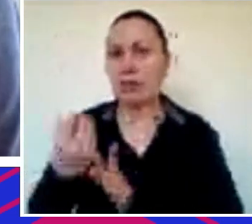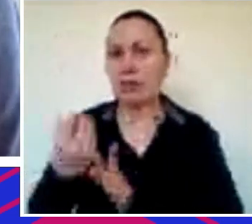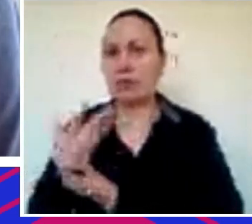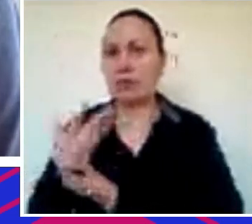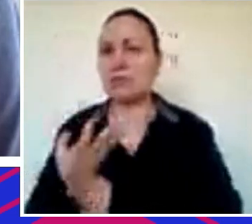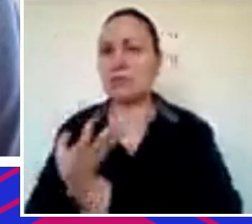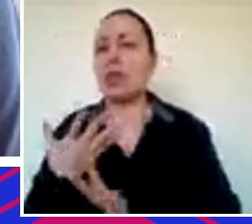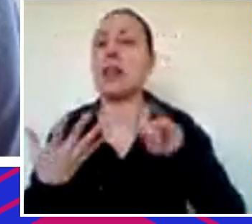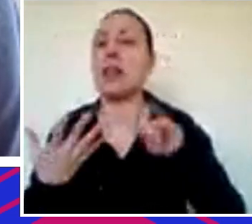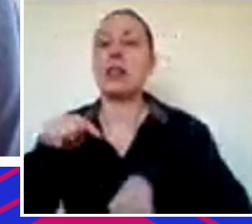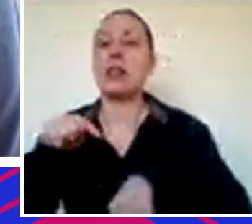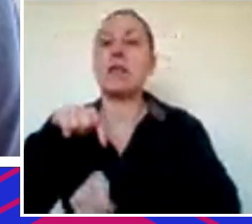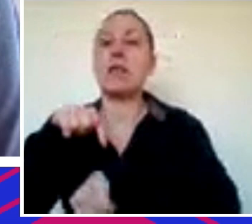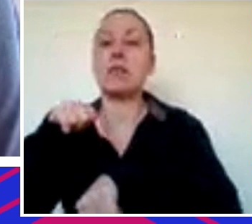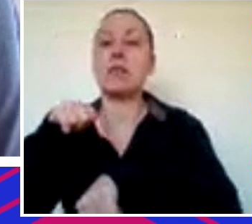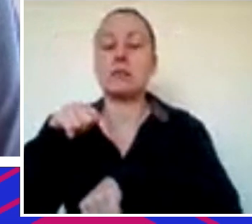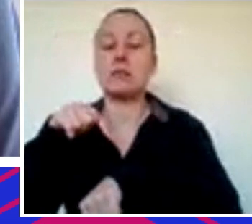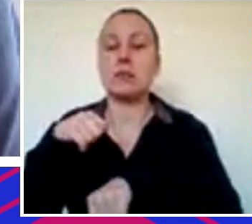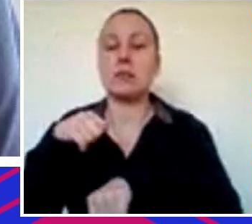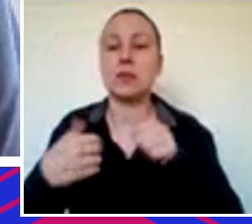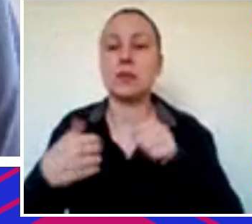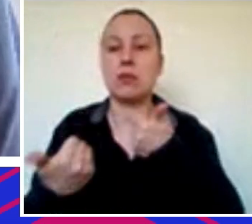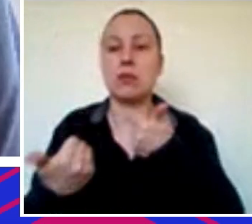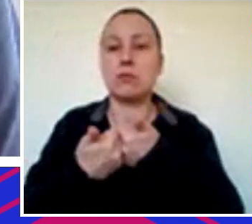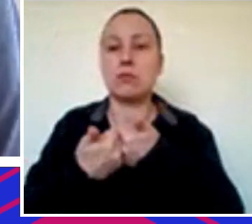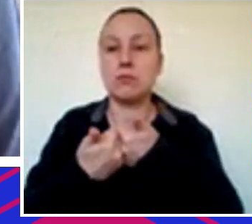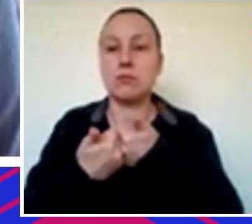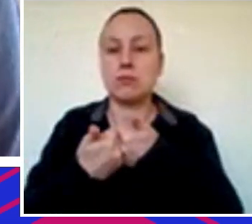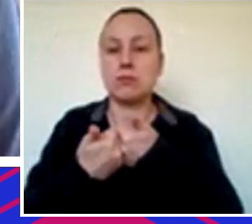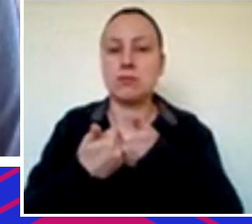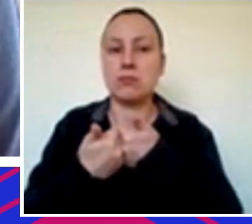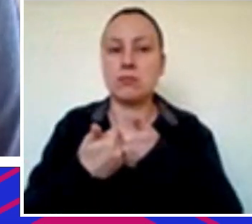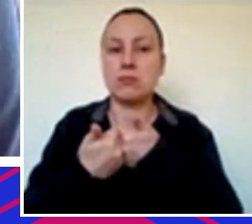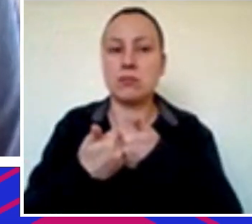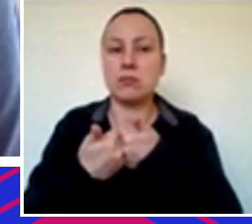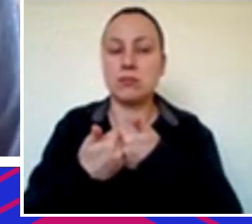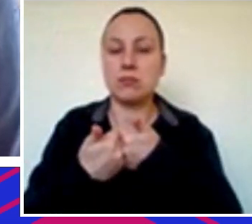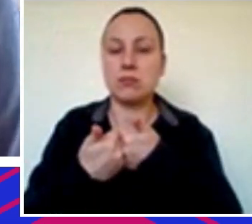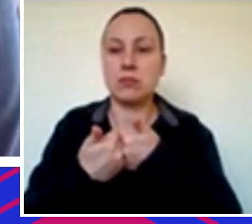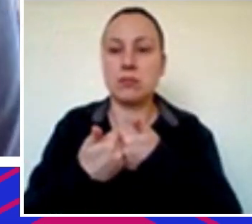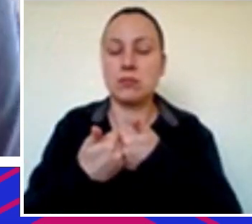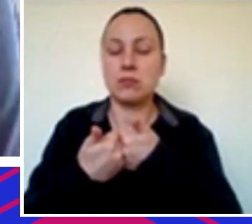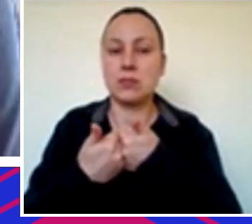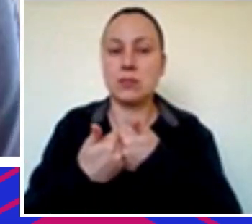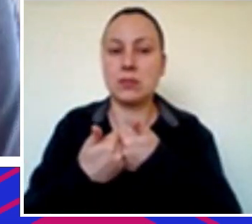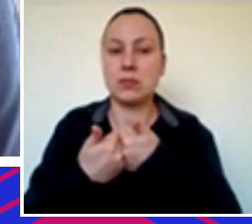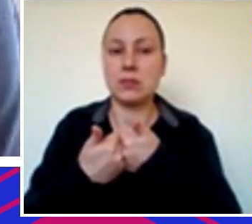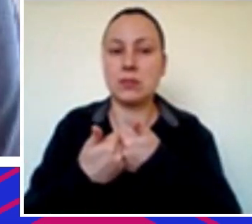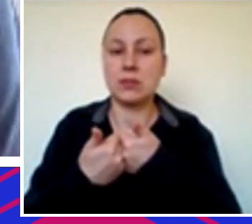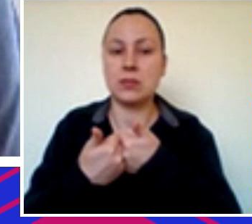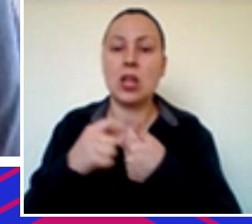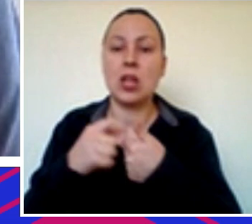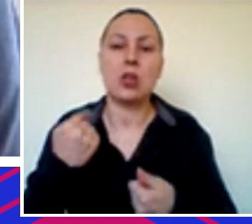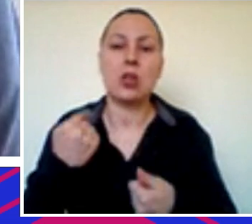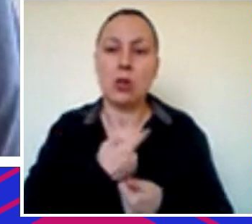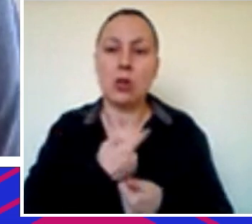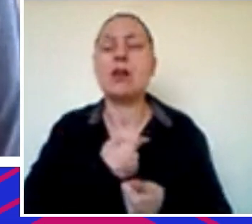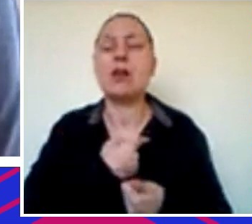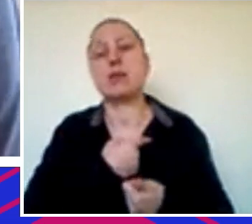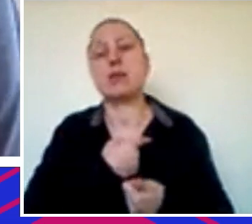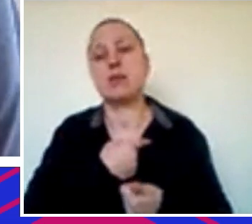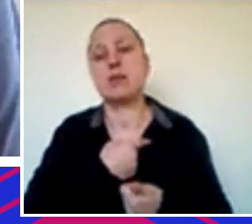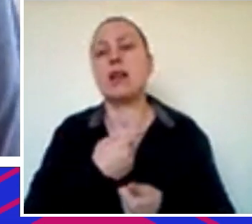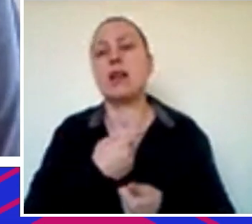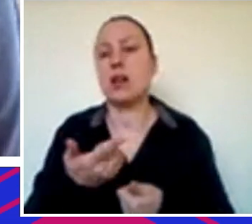momento onde a gente começou a se aproximar, né, e eu acho, assim, a gente é, tem aquele, que a gente é resultado das pessoas que a gente mais convive, e a